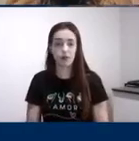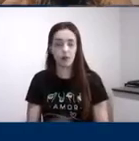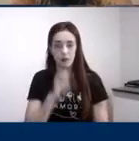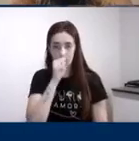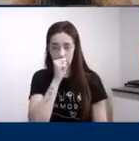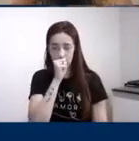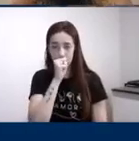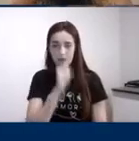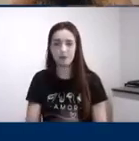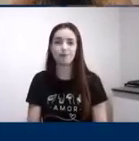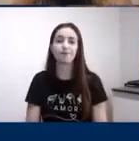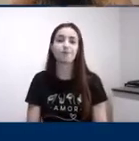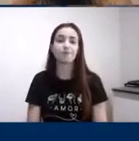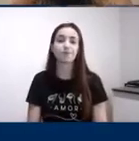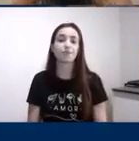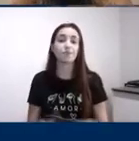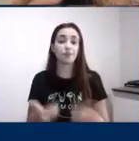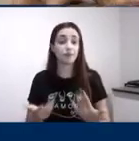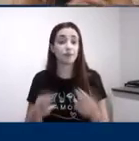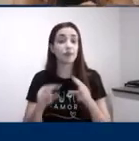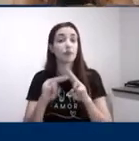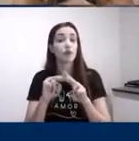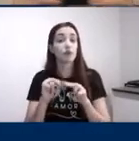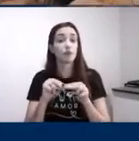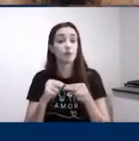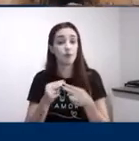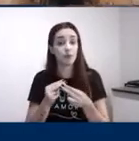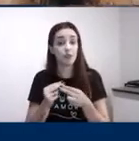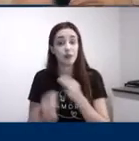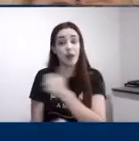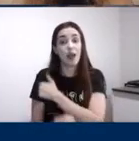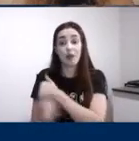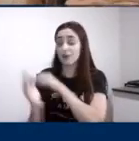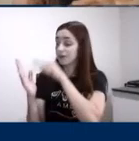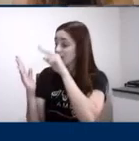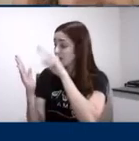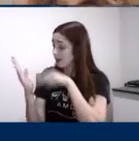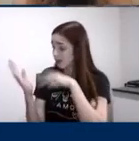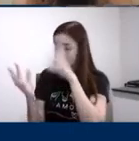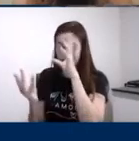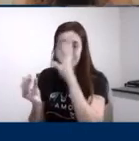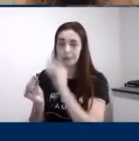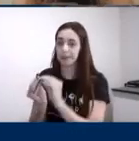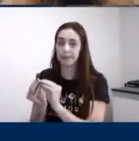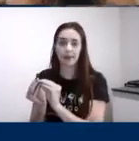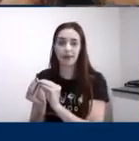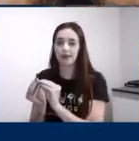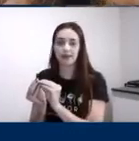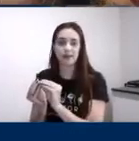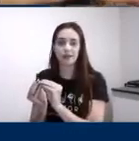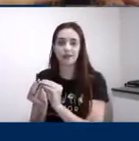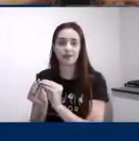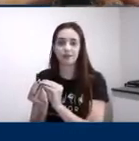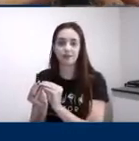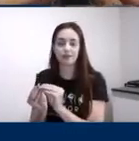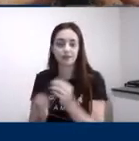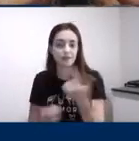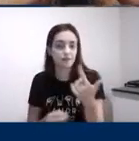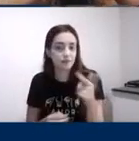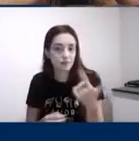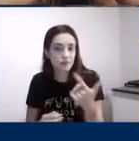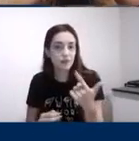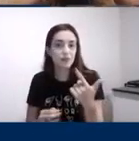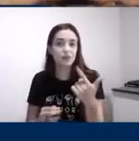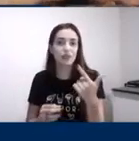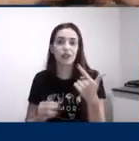não necessariamente é porque ele lê e não entende mas é porque a leitura ainda não está fluida não existe ainda aquele